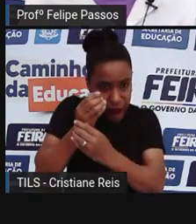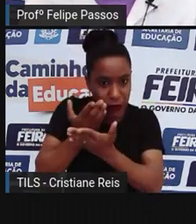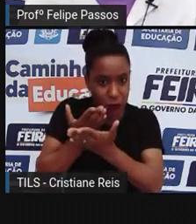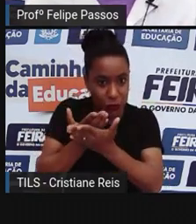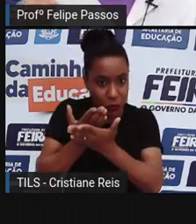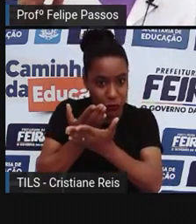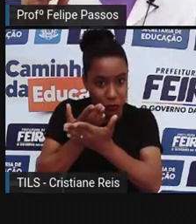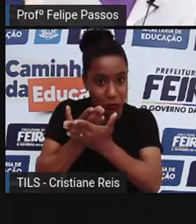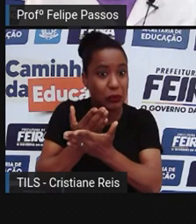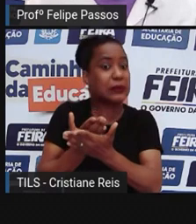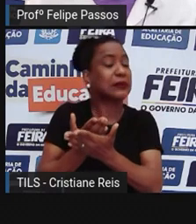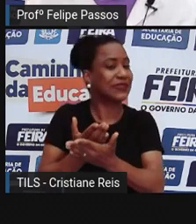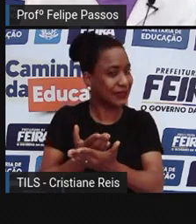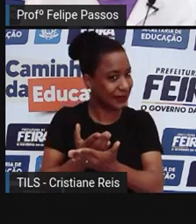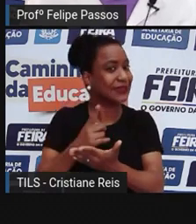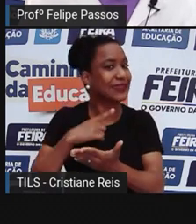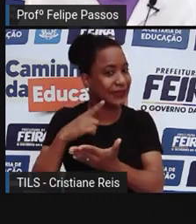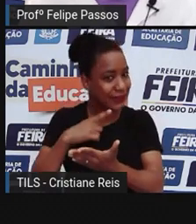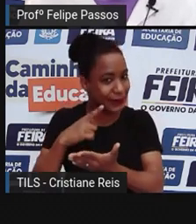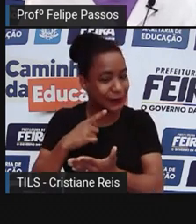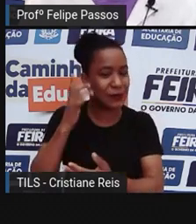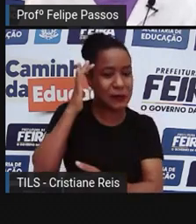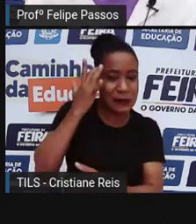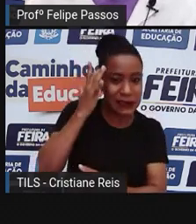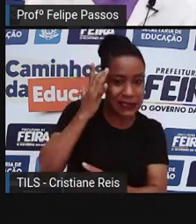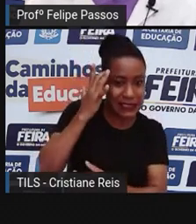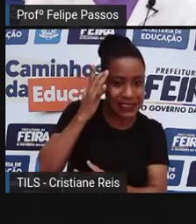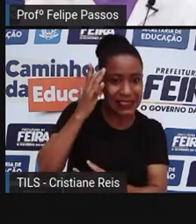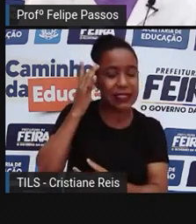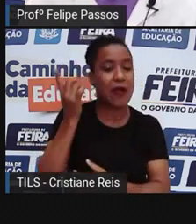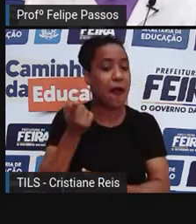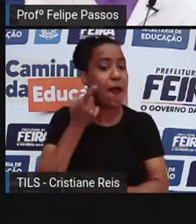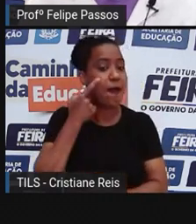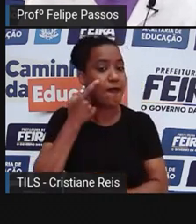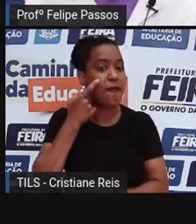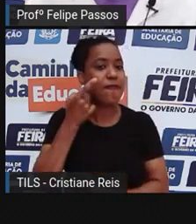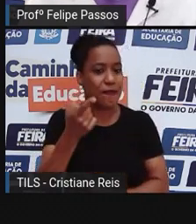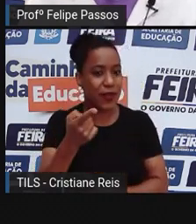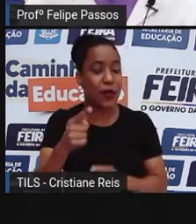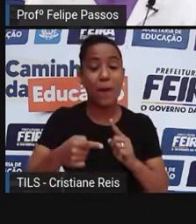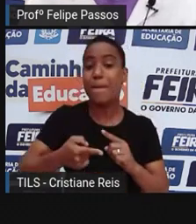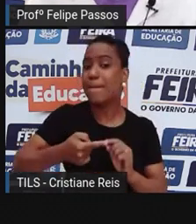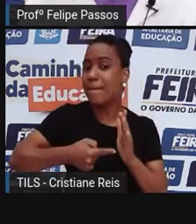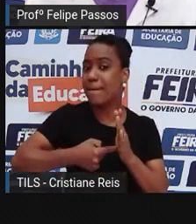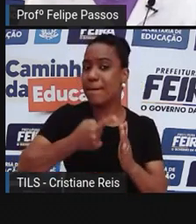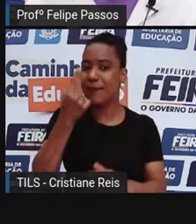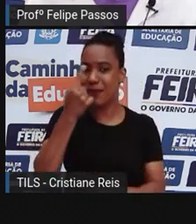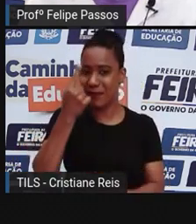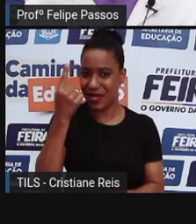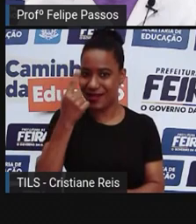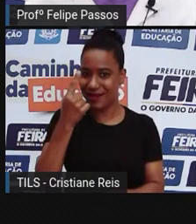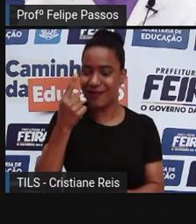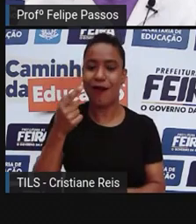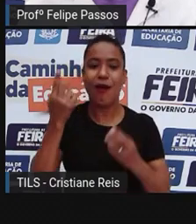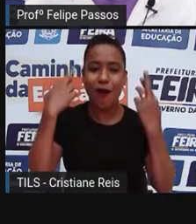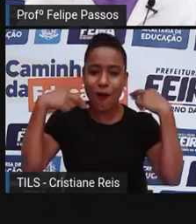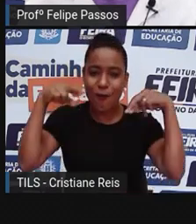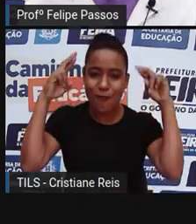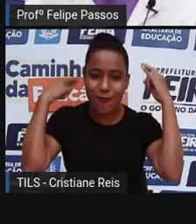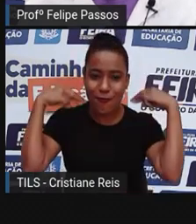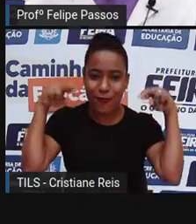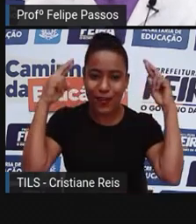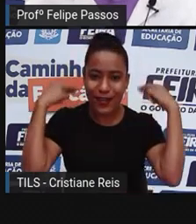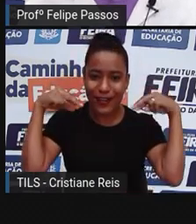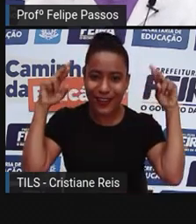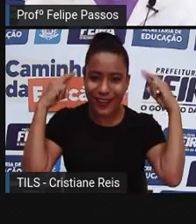vídeo do primeiro grande mamífero clonado na história, a ovelha Dolly. Vocês já ouviram falar da ovelha